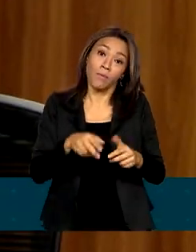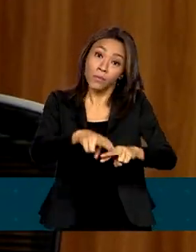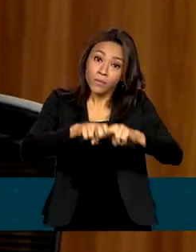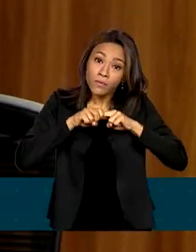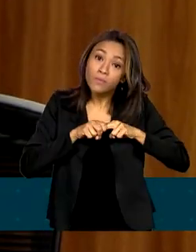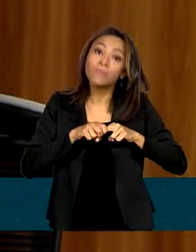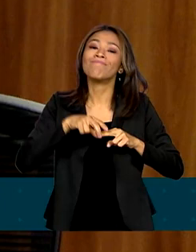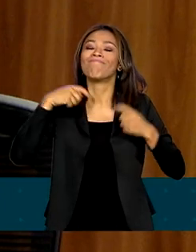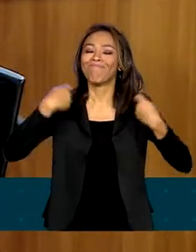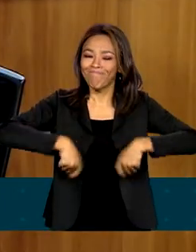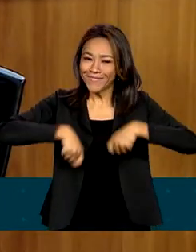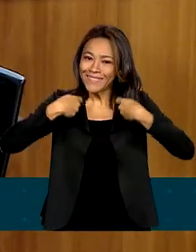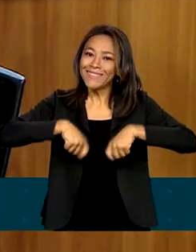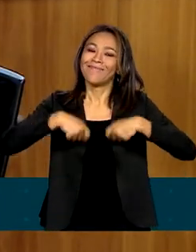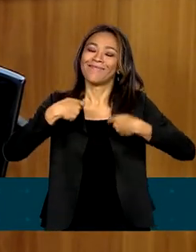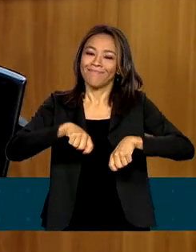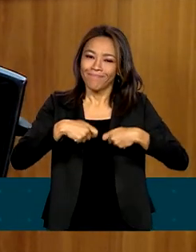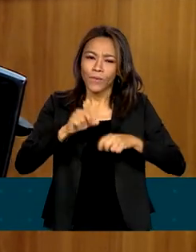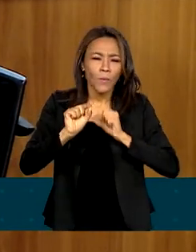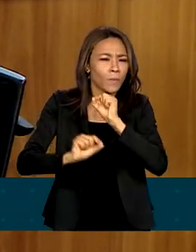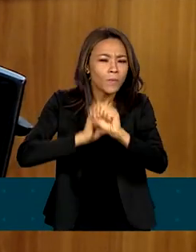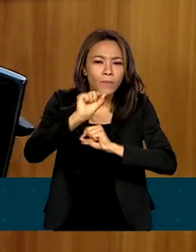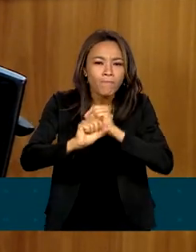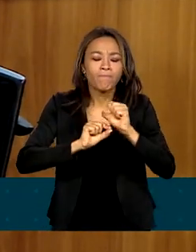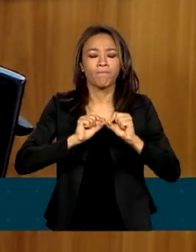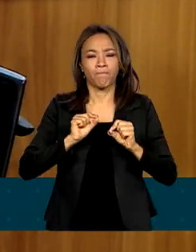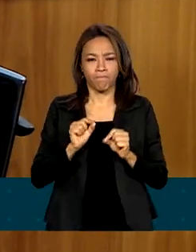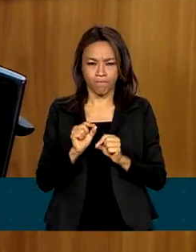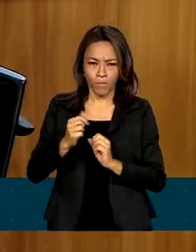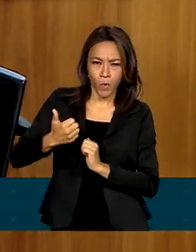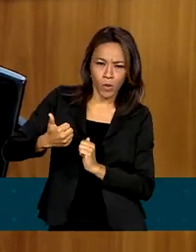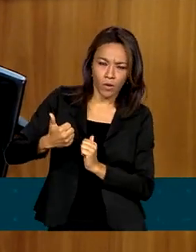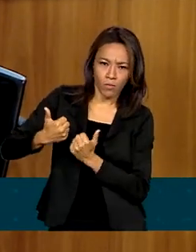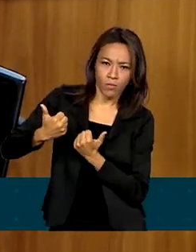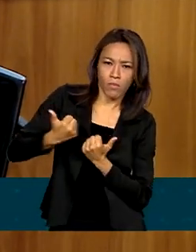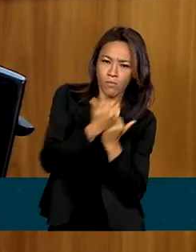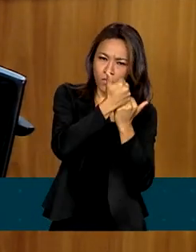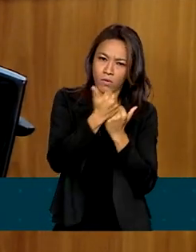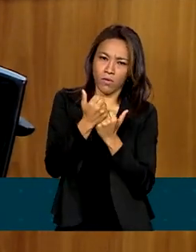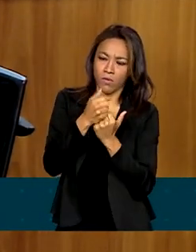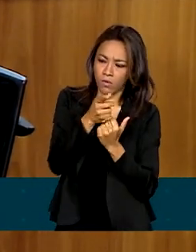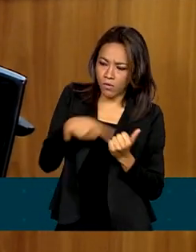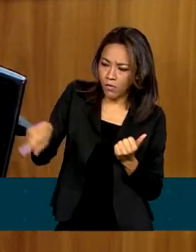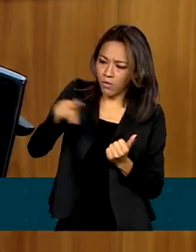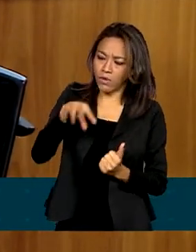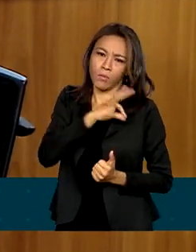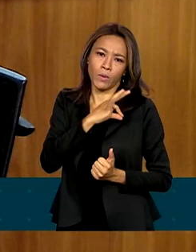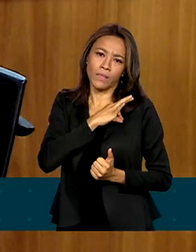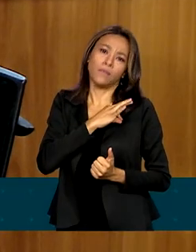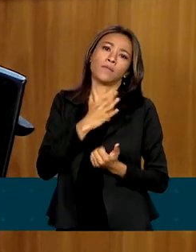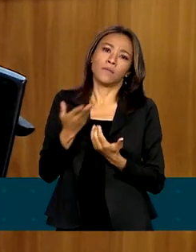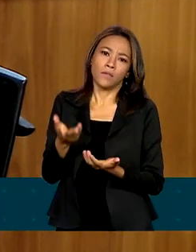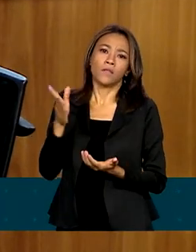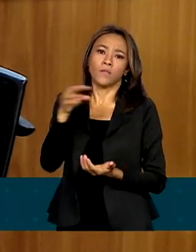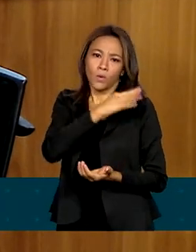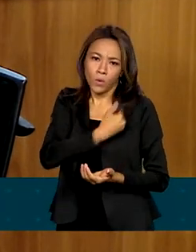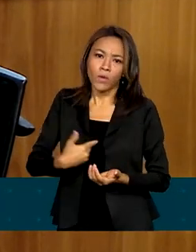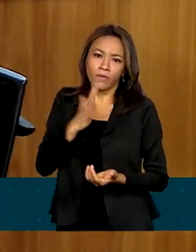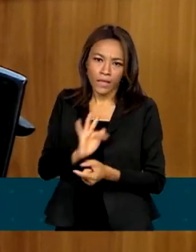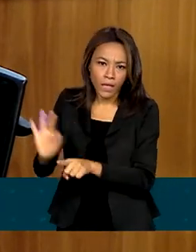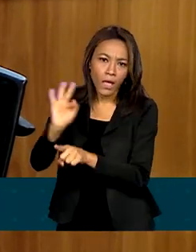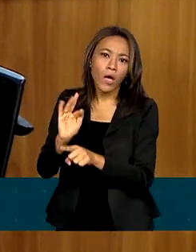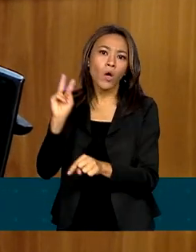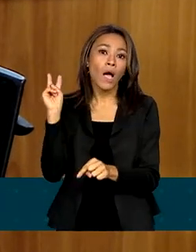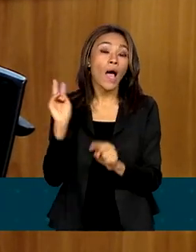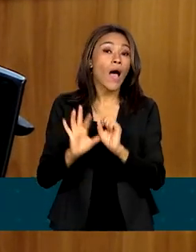que é preciso um reforço por parte das forças policiais, da Força Nacional, para garantir